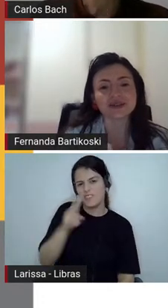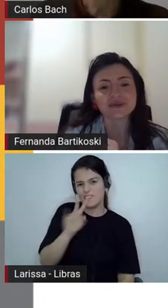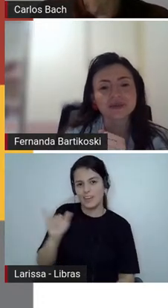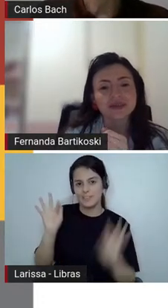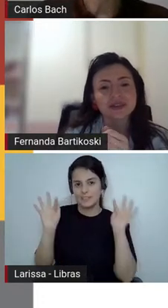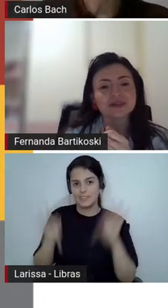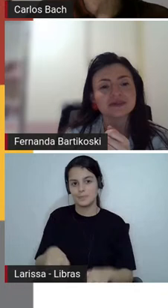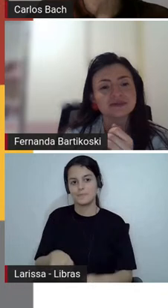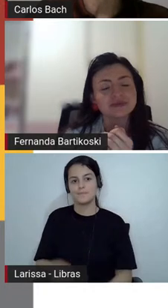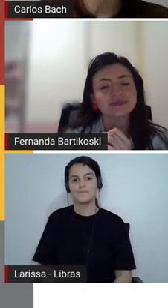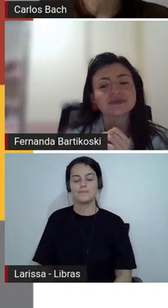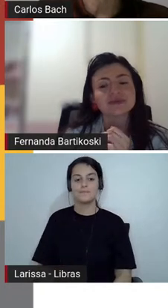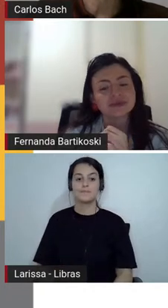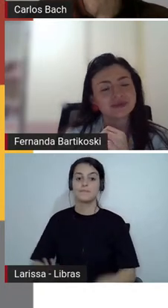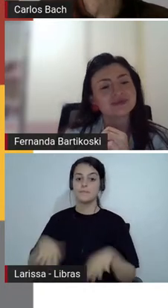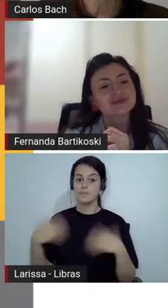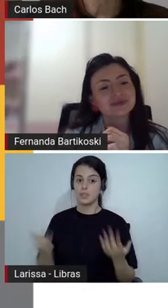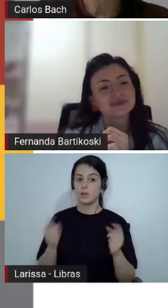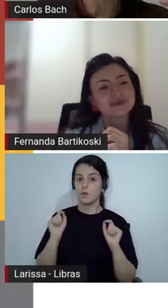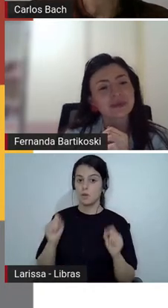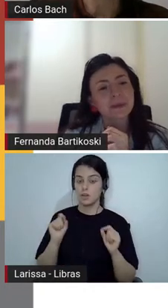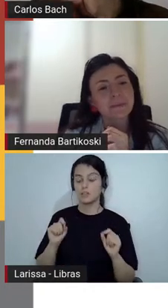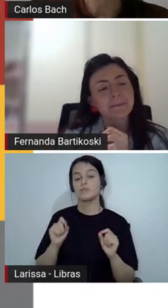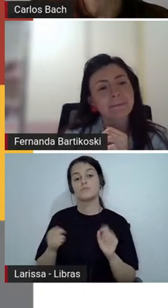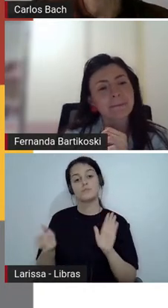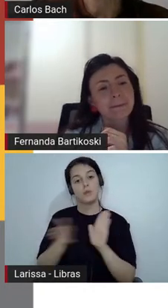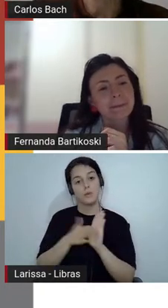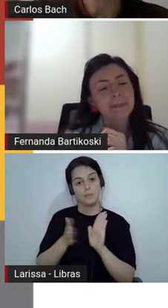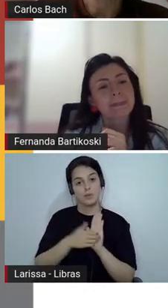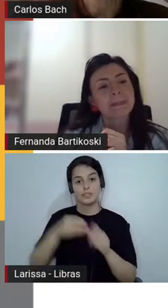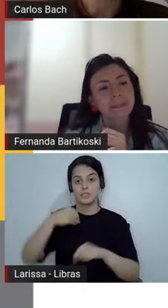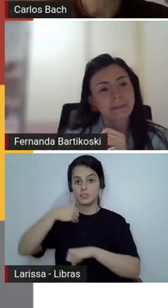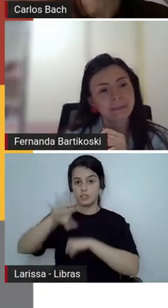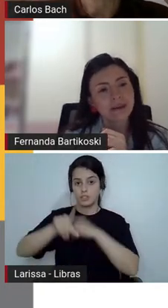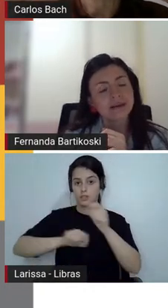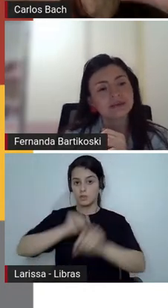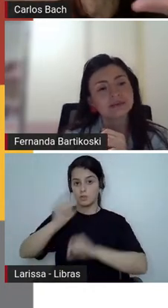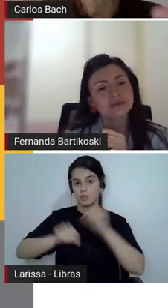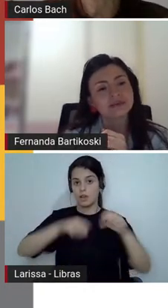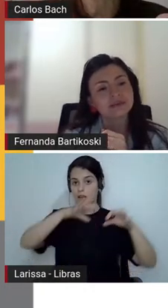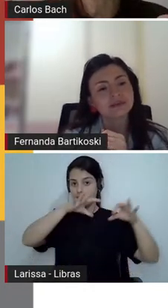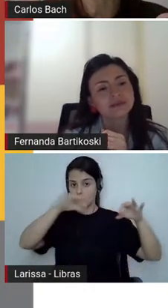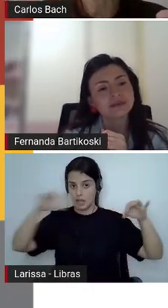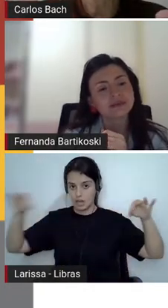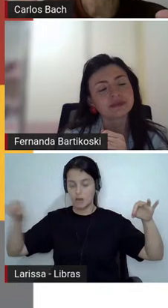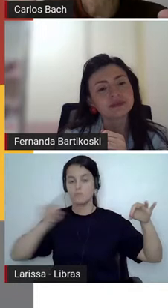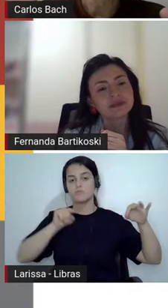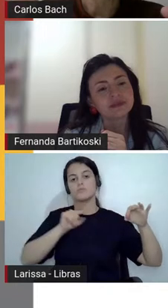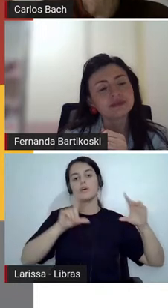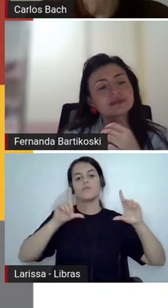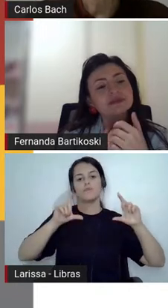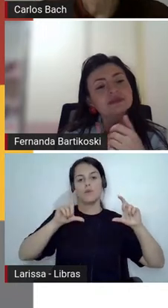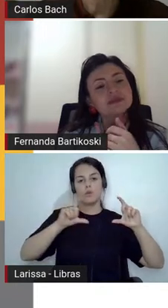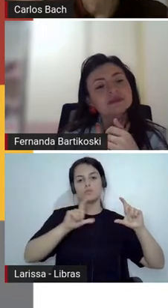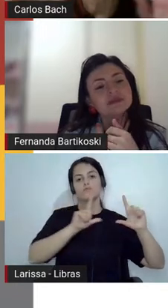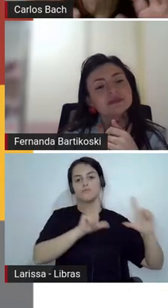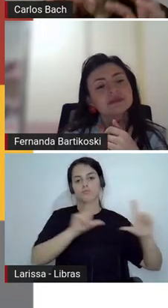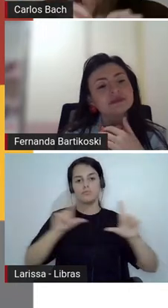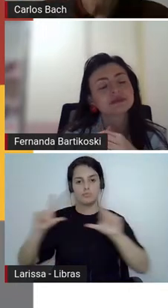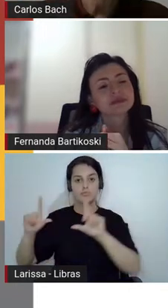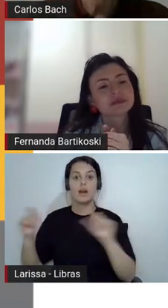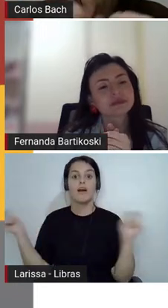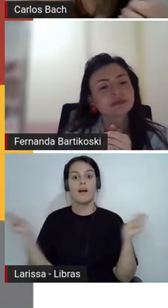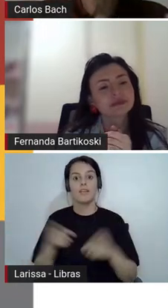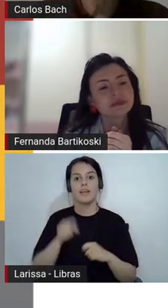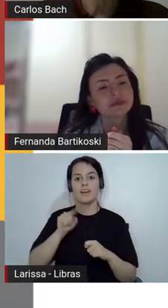então é isso a gente propõe então esse varal né como como atividade final até para eles terem